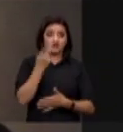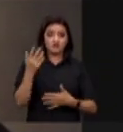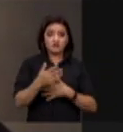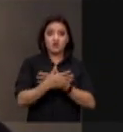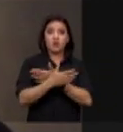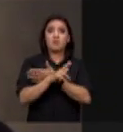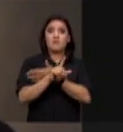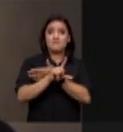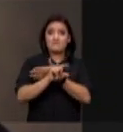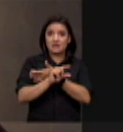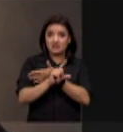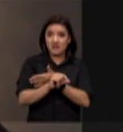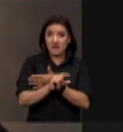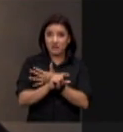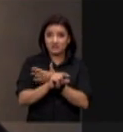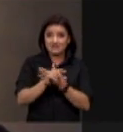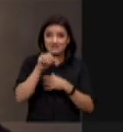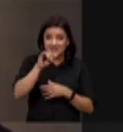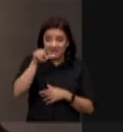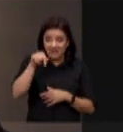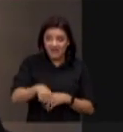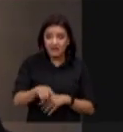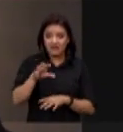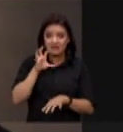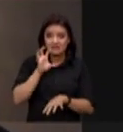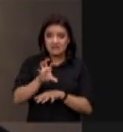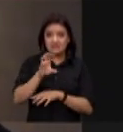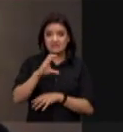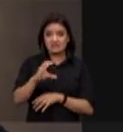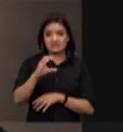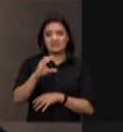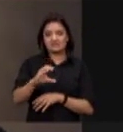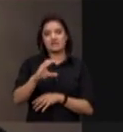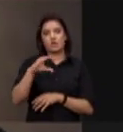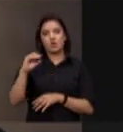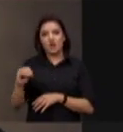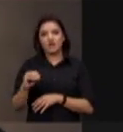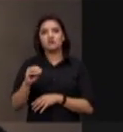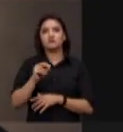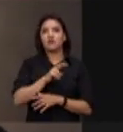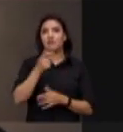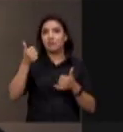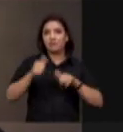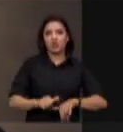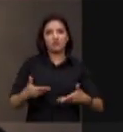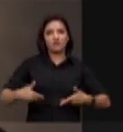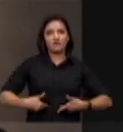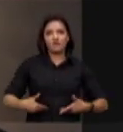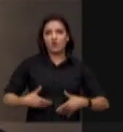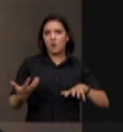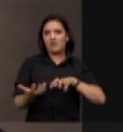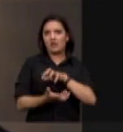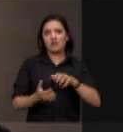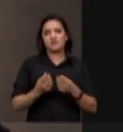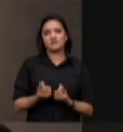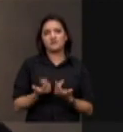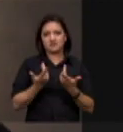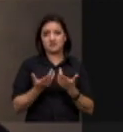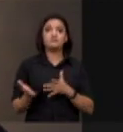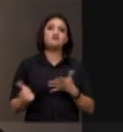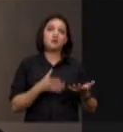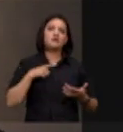a gente estaria com a nossa agricultura de joelhos. A gente teria fome e uma profunda crise financeira. Precisamos sair do discurso